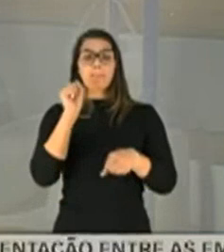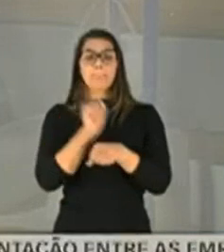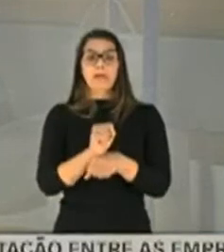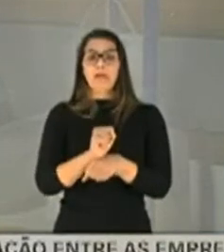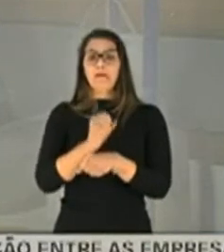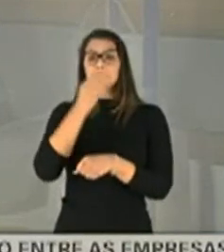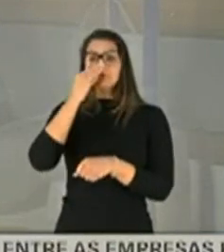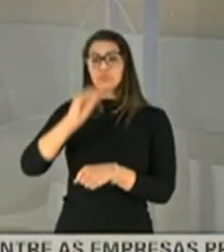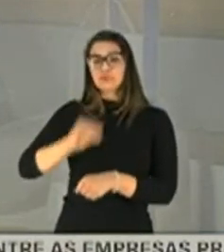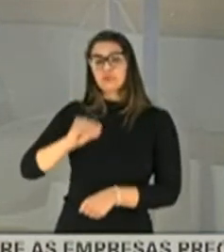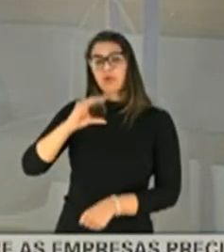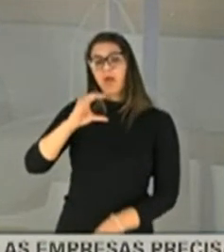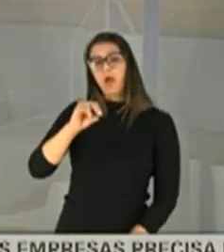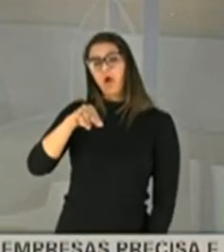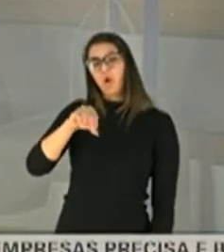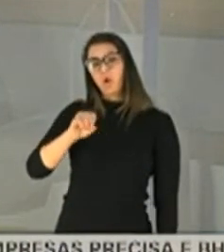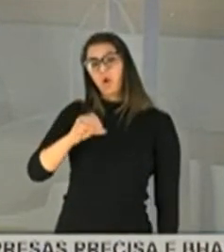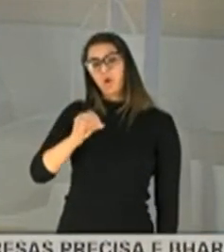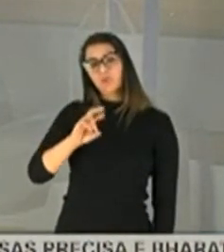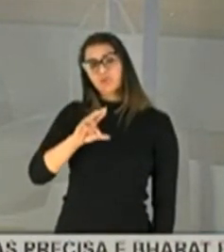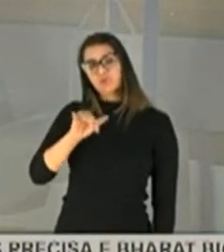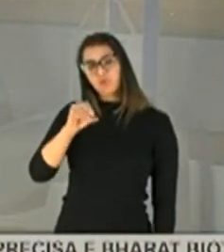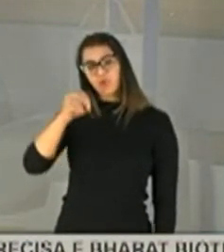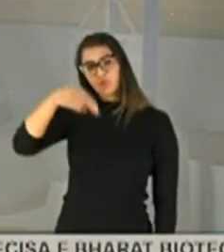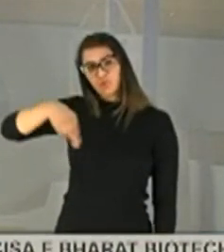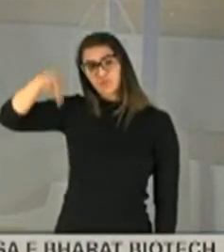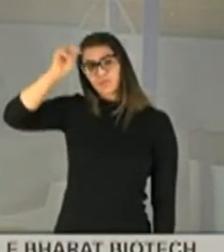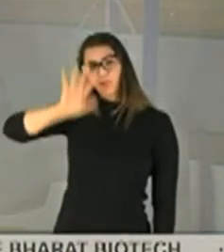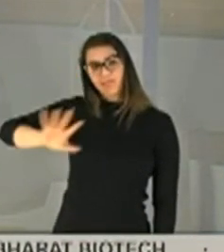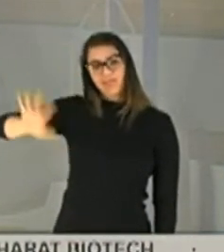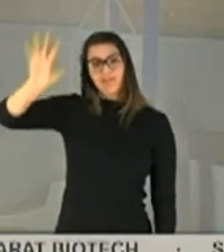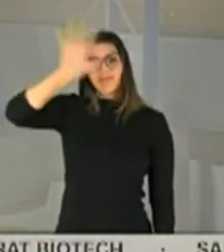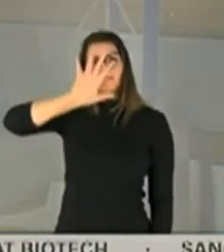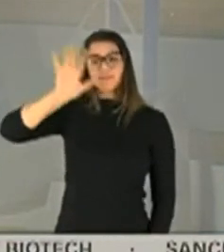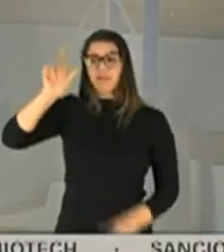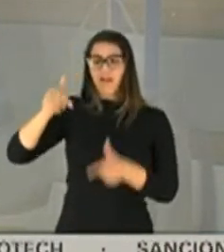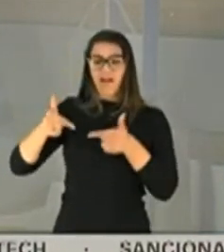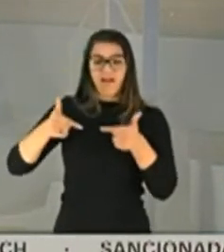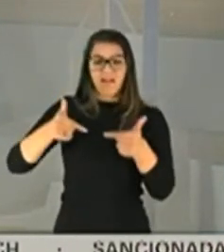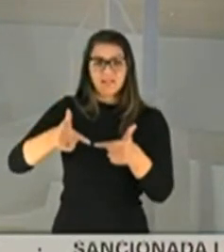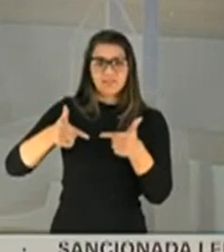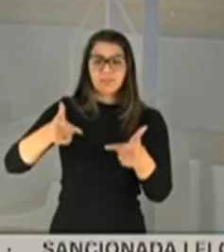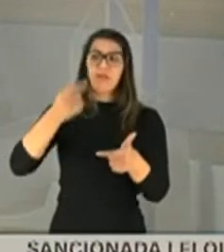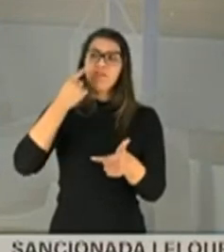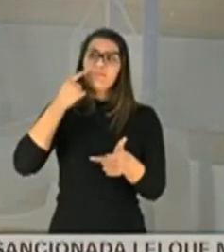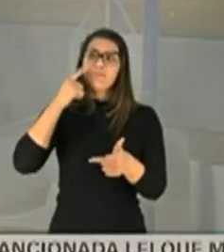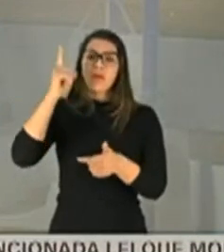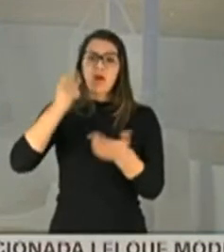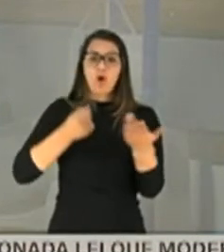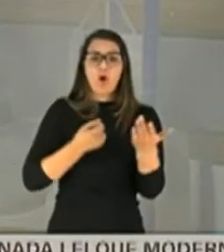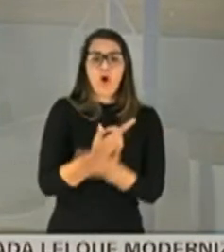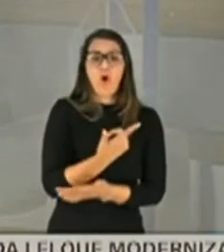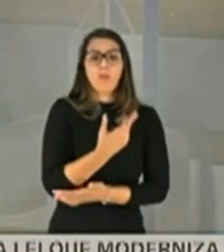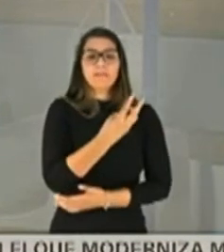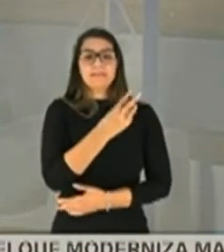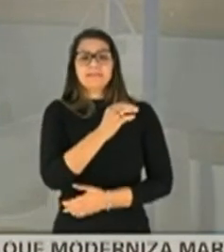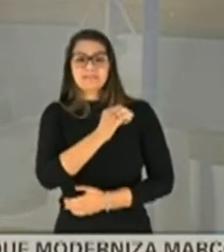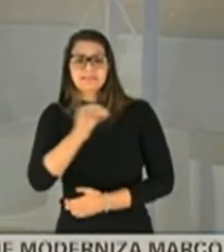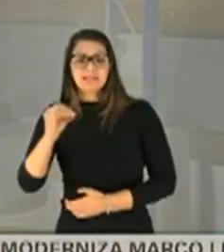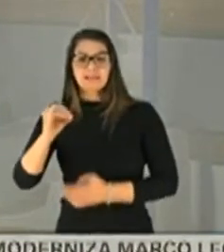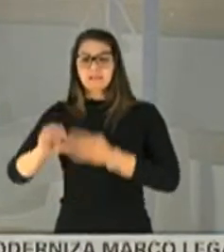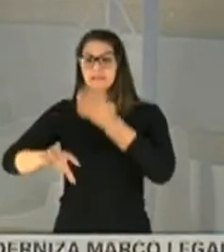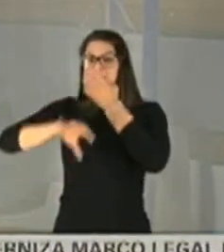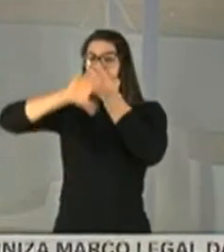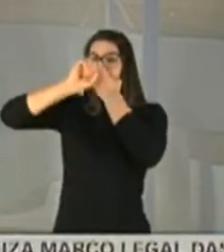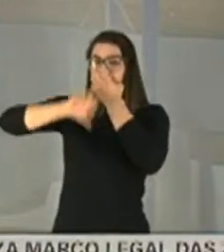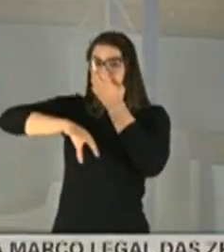Nordeste. O Consórcio Nordeste é uma vergonha. As atitudes que a gente viu na compra dos 300 respiradores e